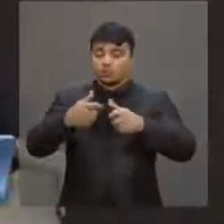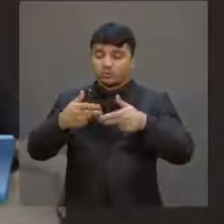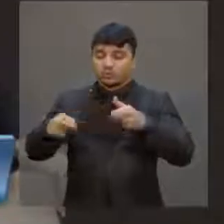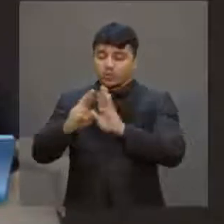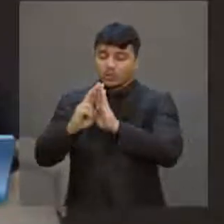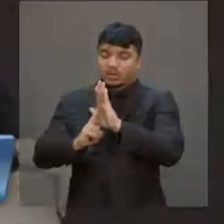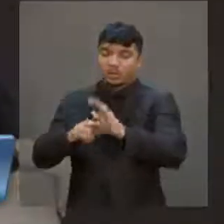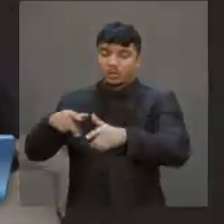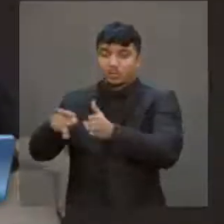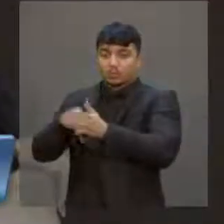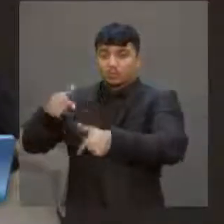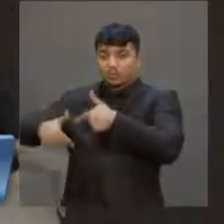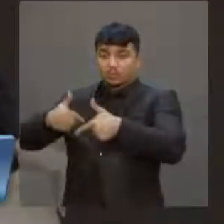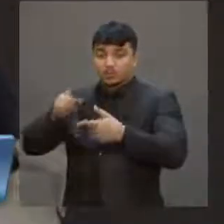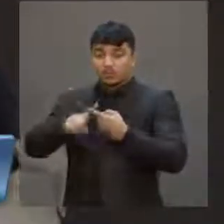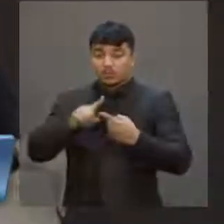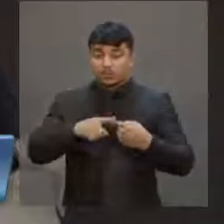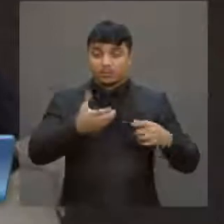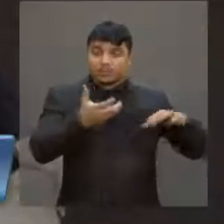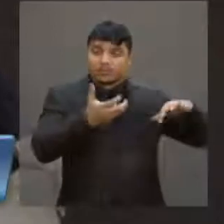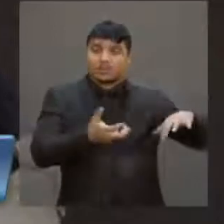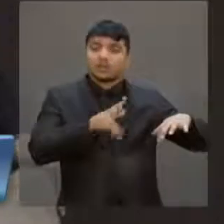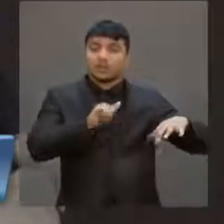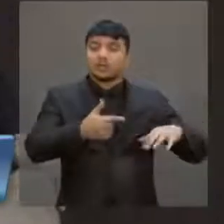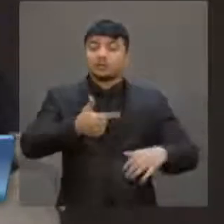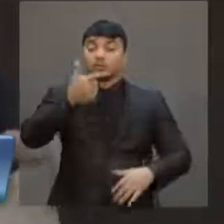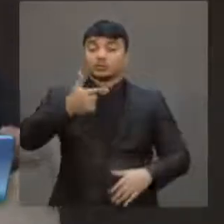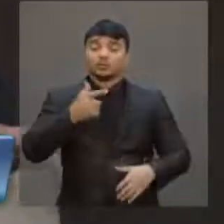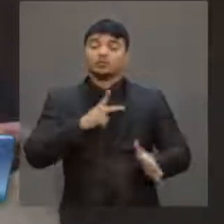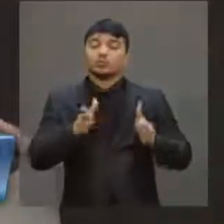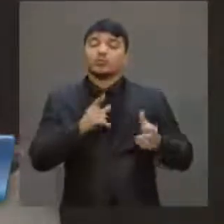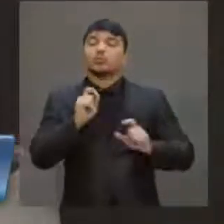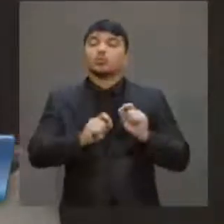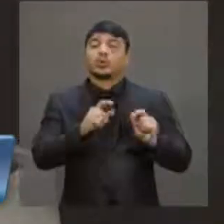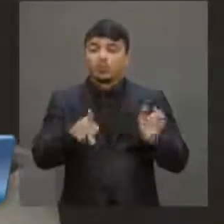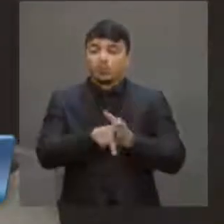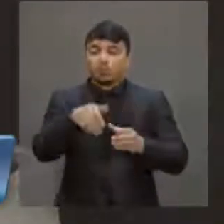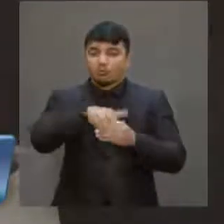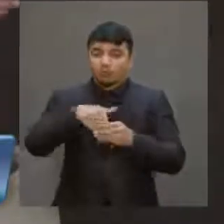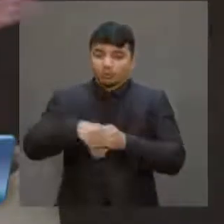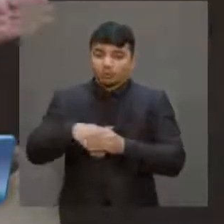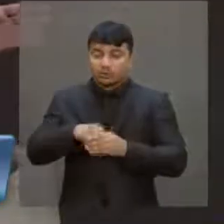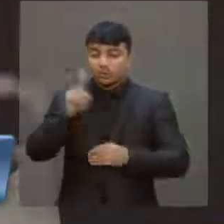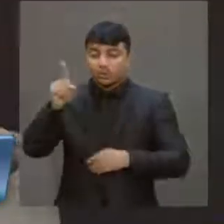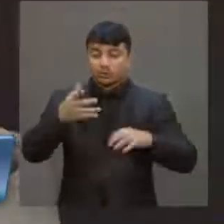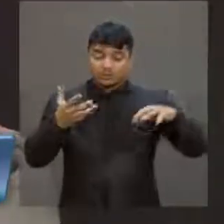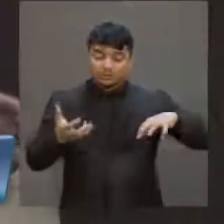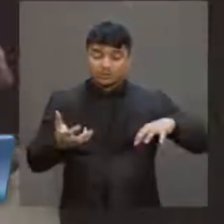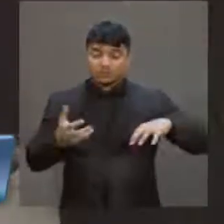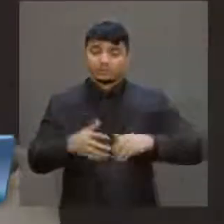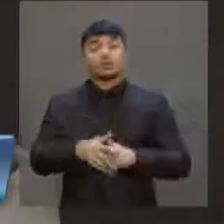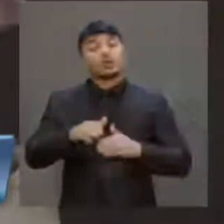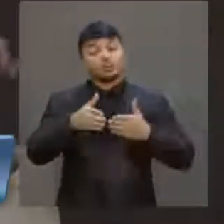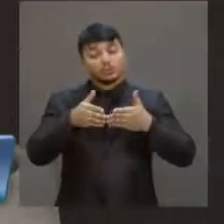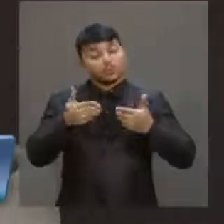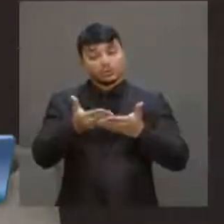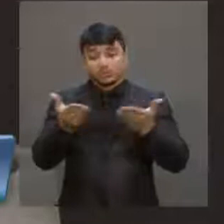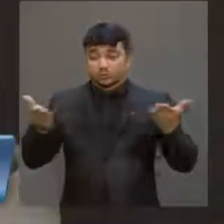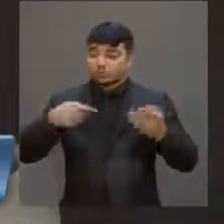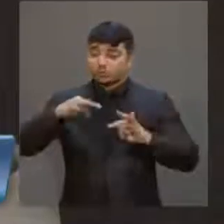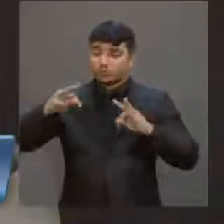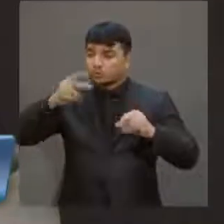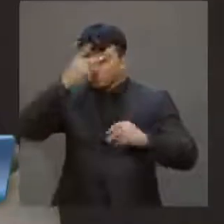primeiro turno, da reforma da Previdência no Senado, caminha agora para o segundo turno, sobretudo conclamar, conclamar os trabalhadores e